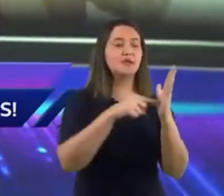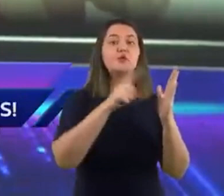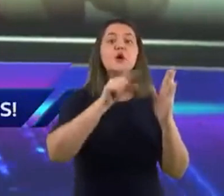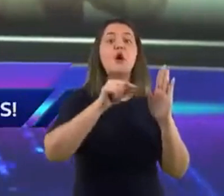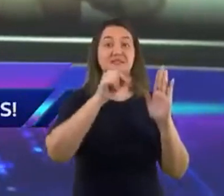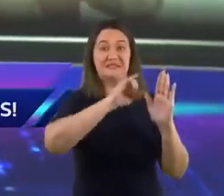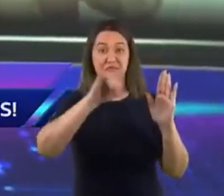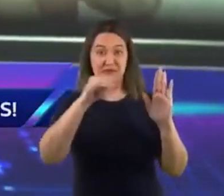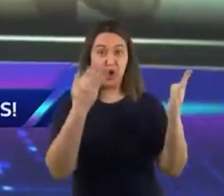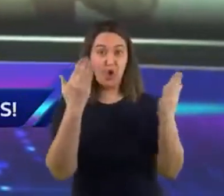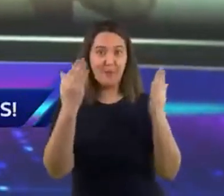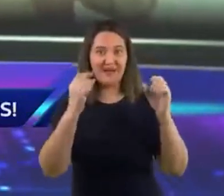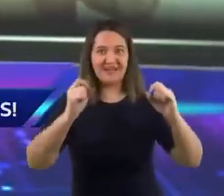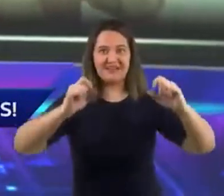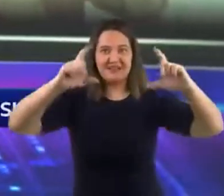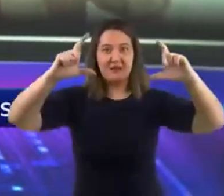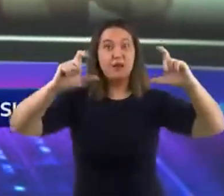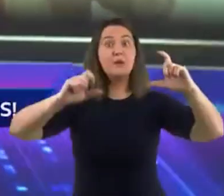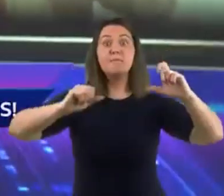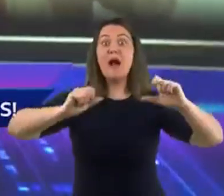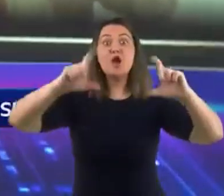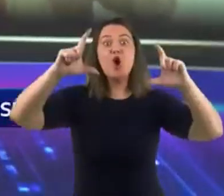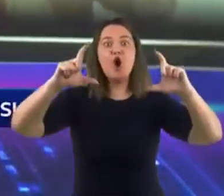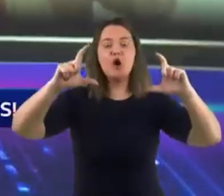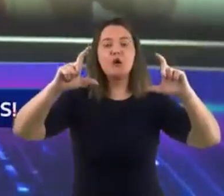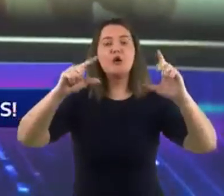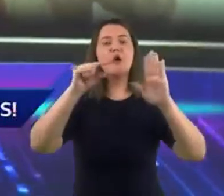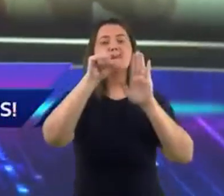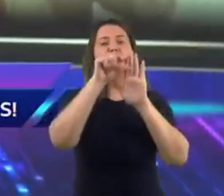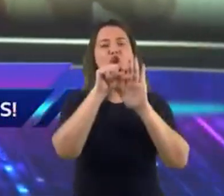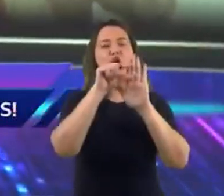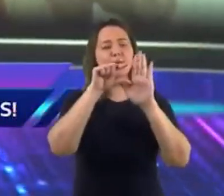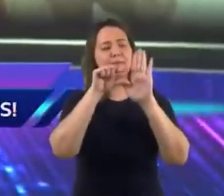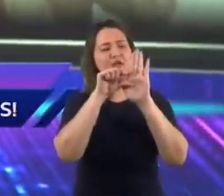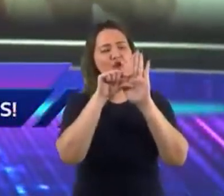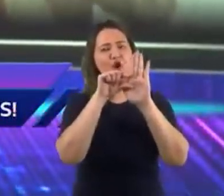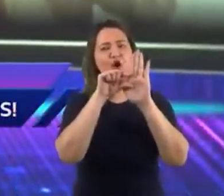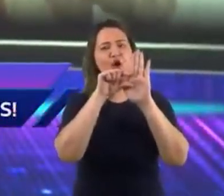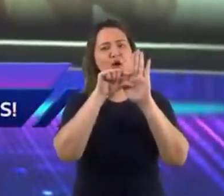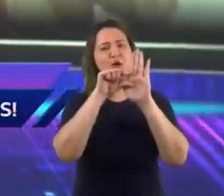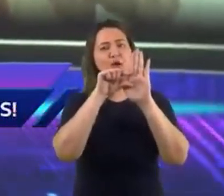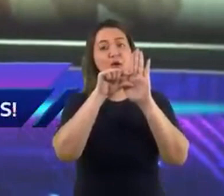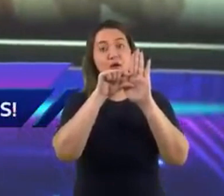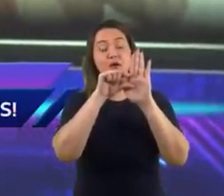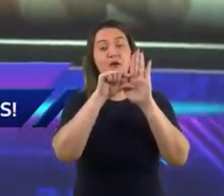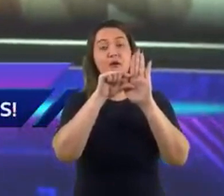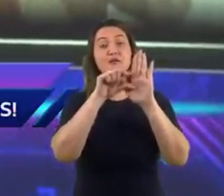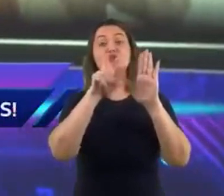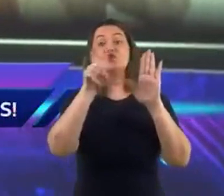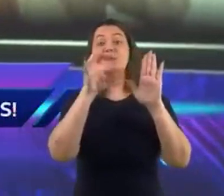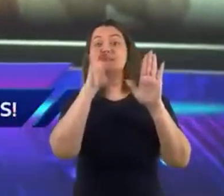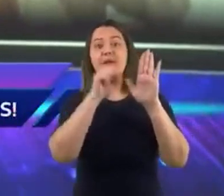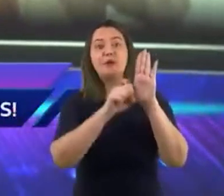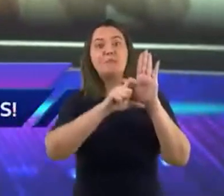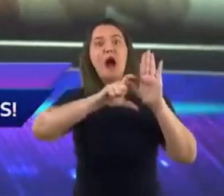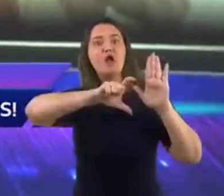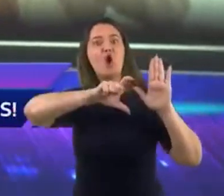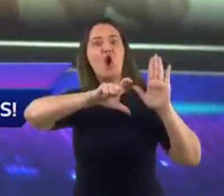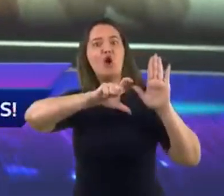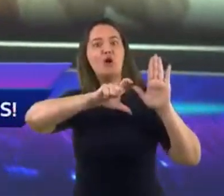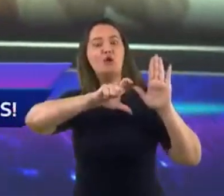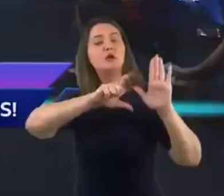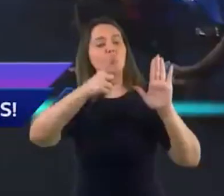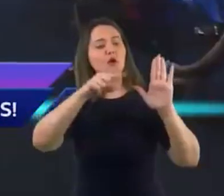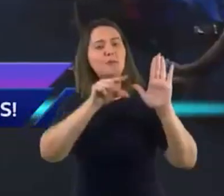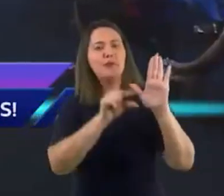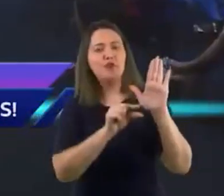dos dez mandamentos, todos os outros são menores, a escrita é menor, o que tem mais palavras é esse